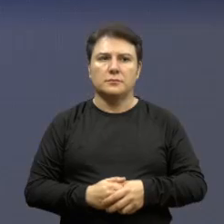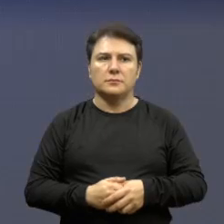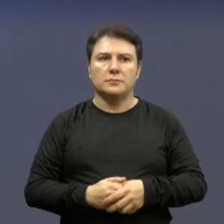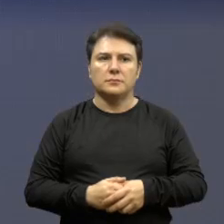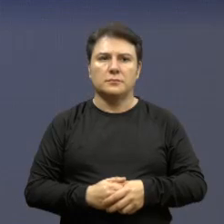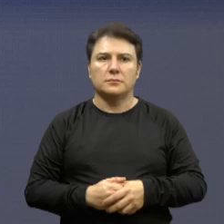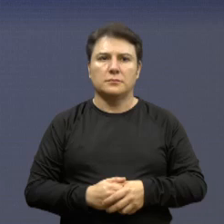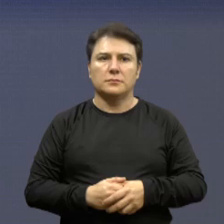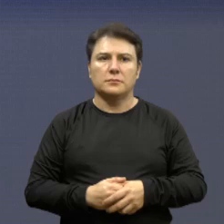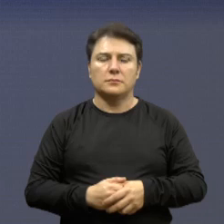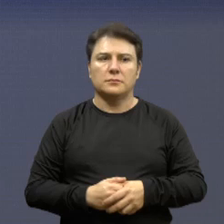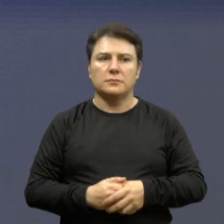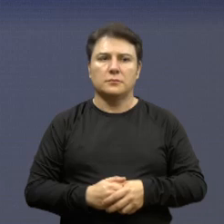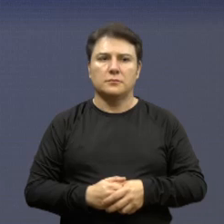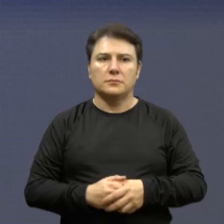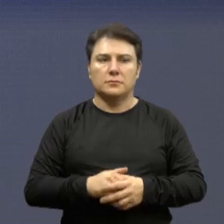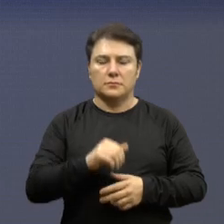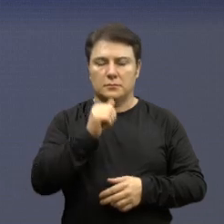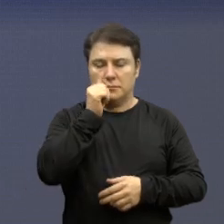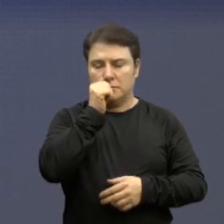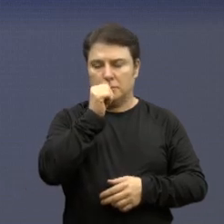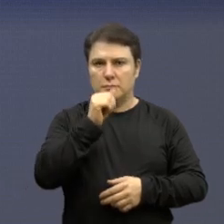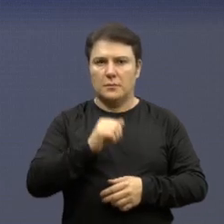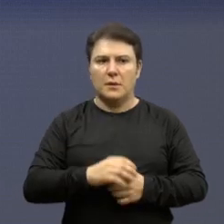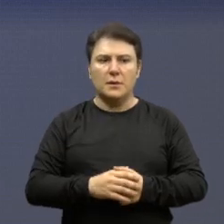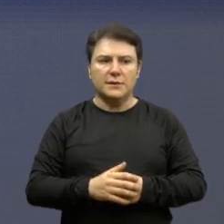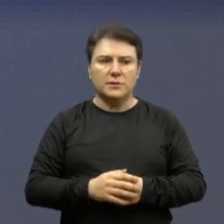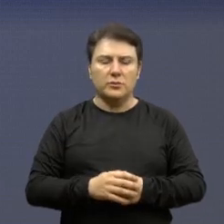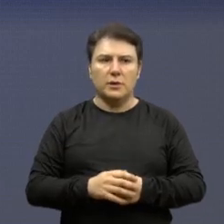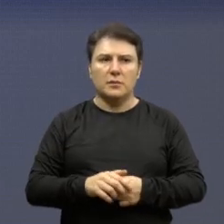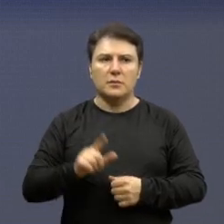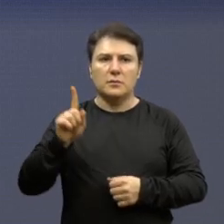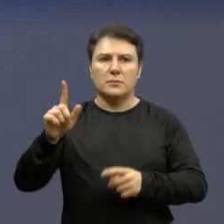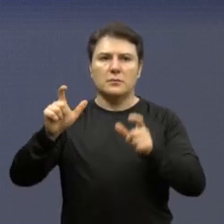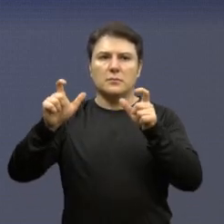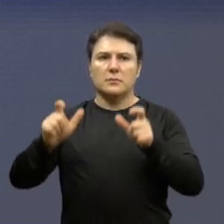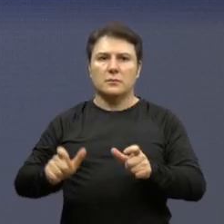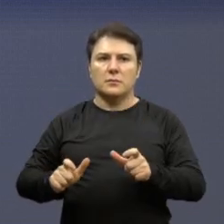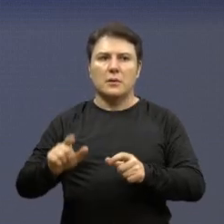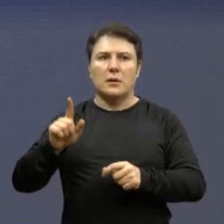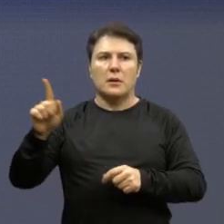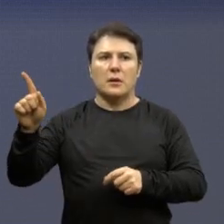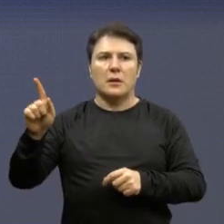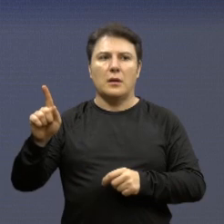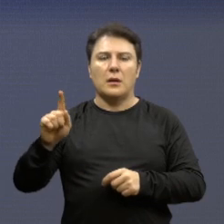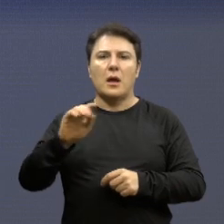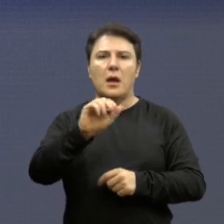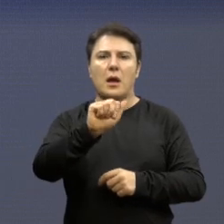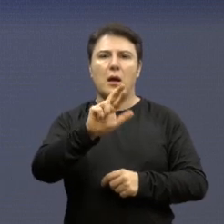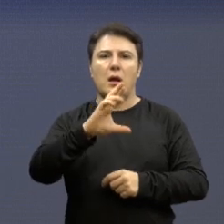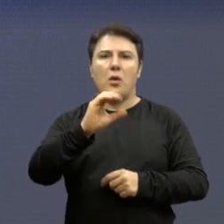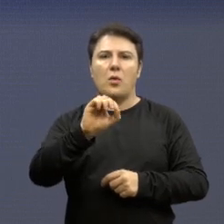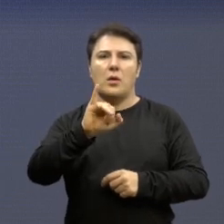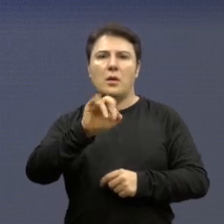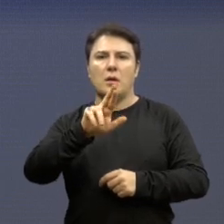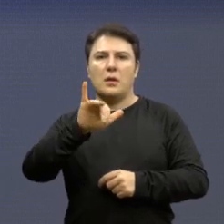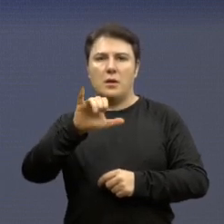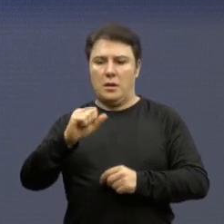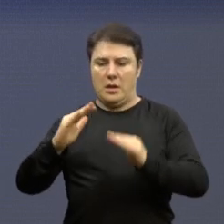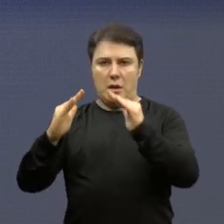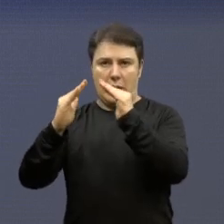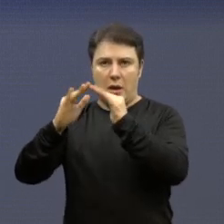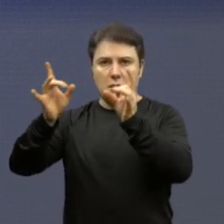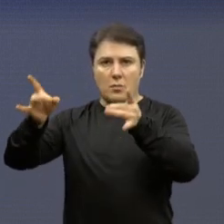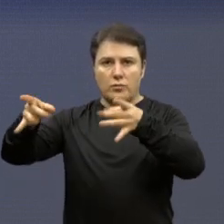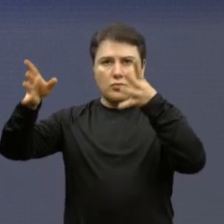Esse slide aí é de limpeza. Lá no Jardim Arco-Íris. Era uma casa abandonada.